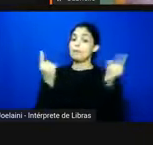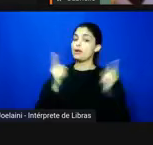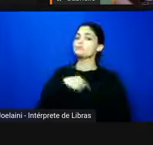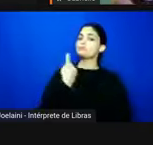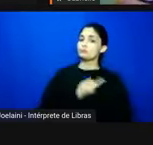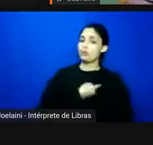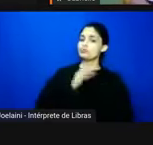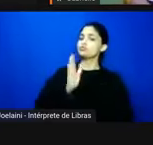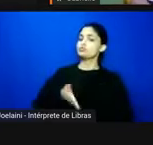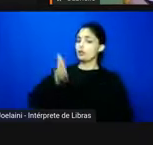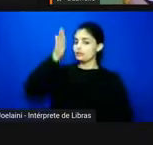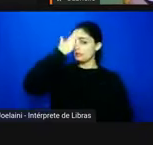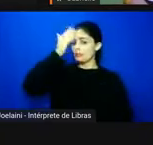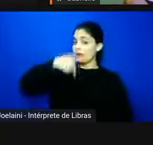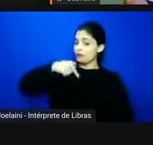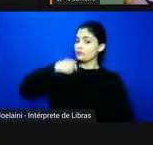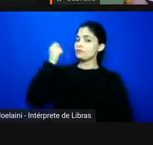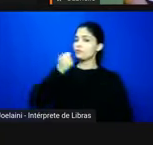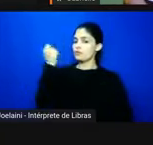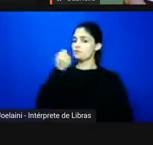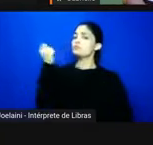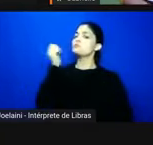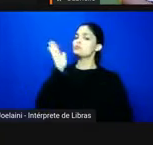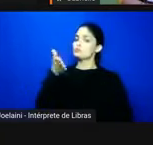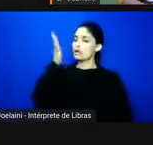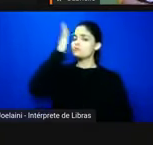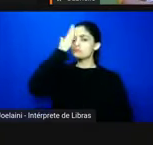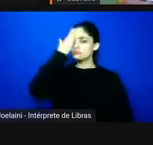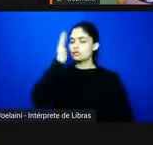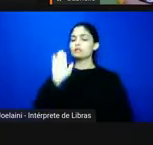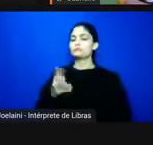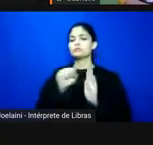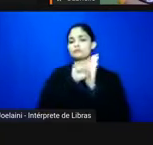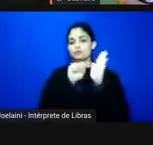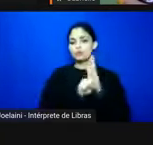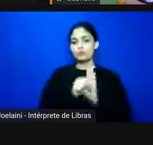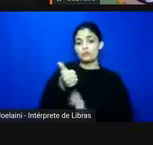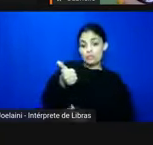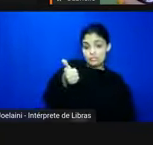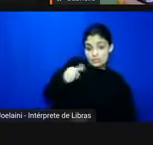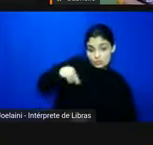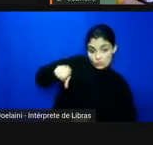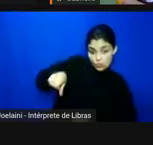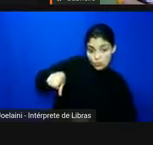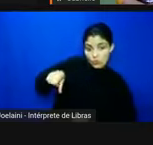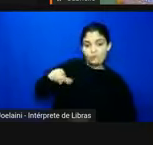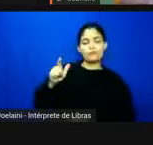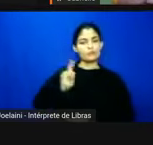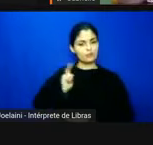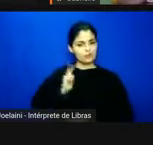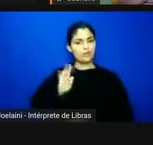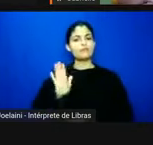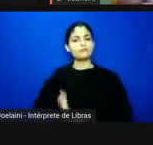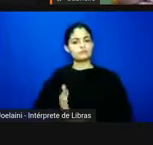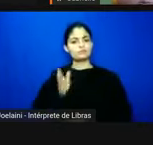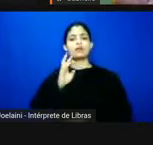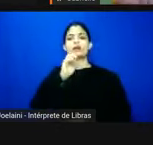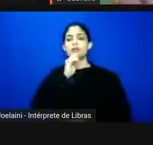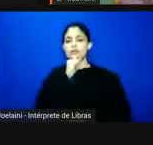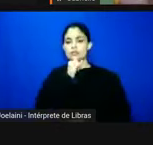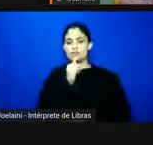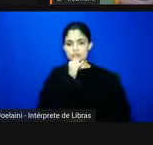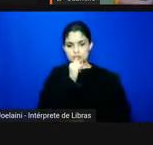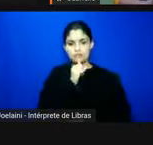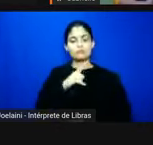Grande do Sul a gente já sabe por exemplo que já no século XIX a gente teve o exemplo né a gente tem